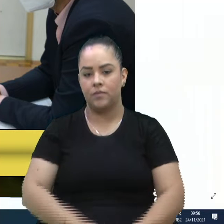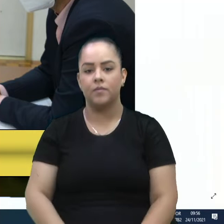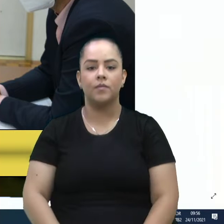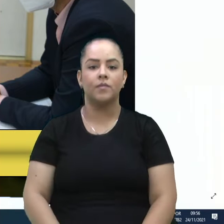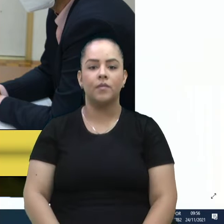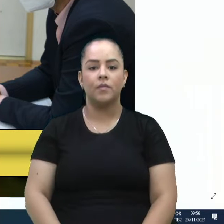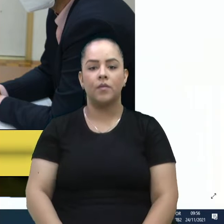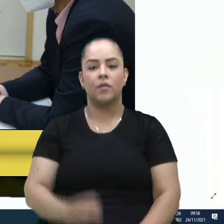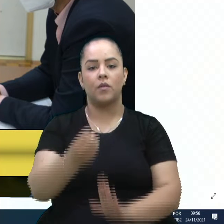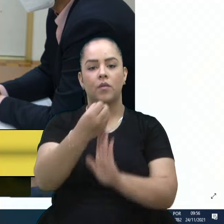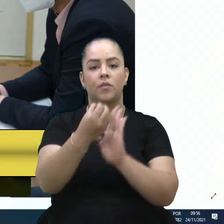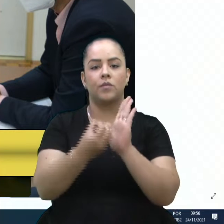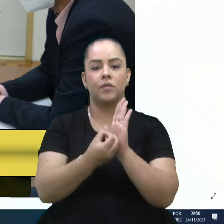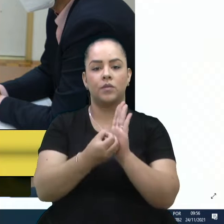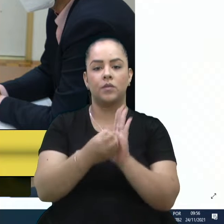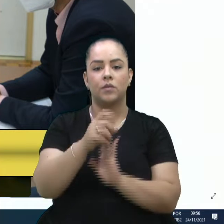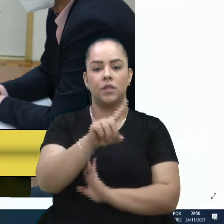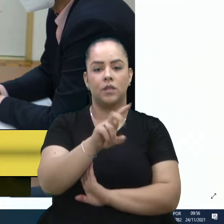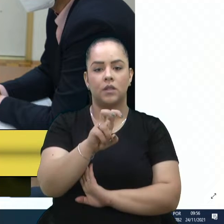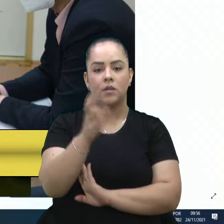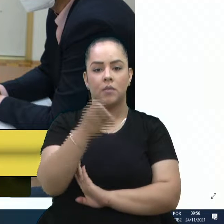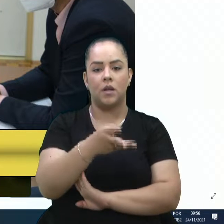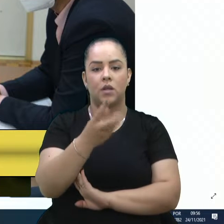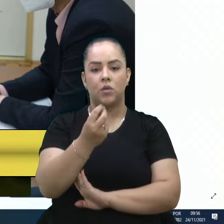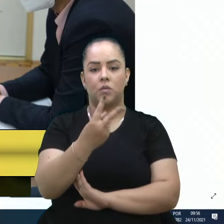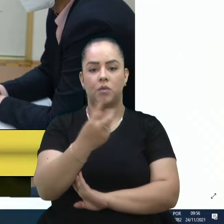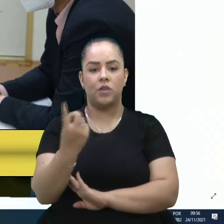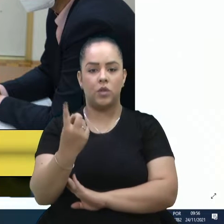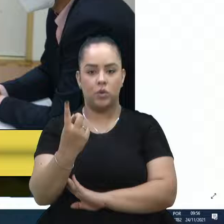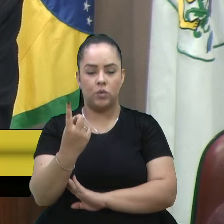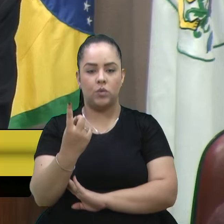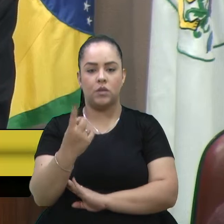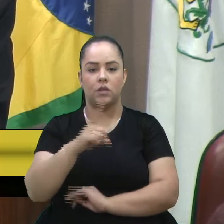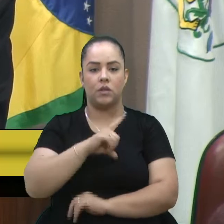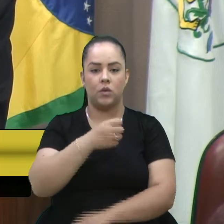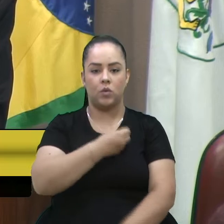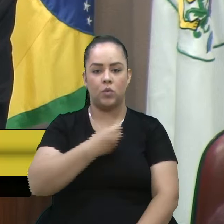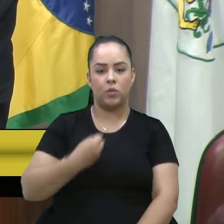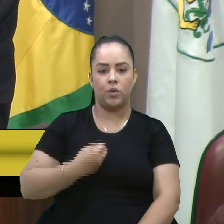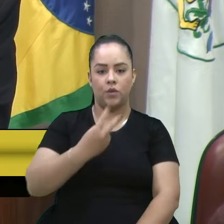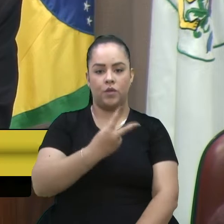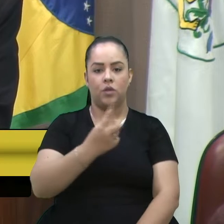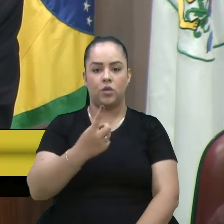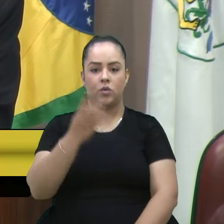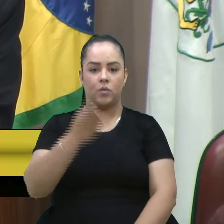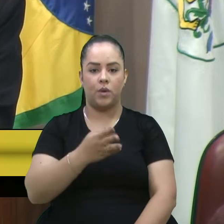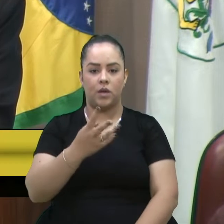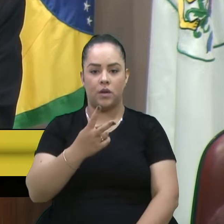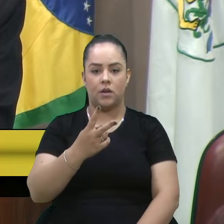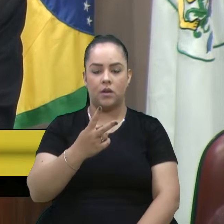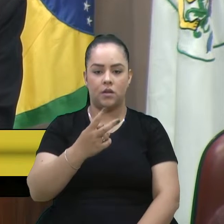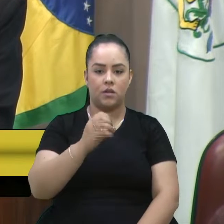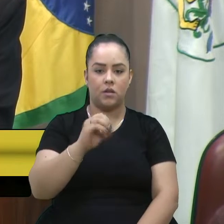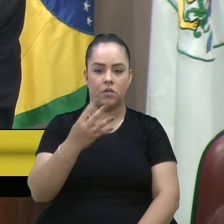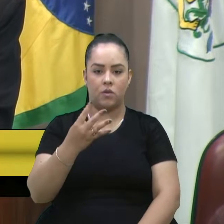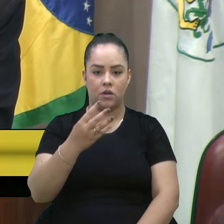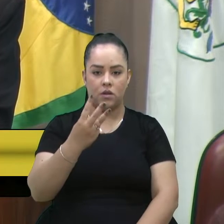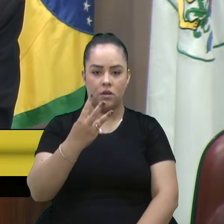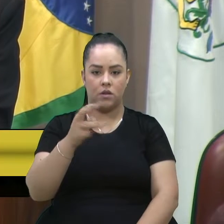deste vereador, 15 barra 2021, com o número 21 barra 0435